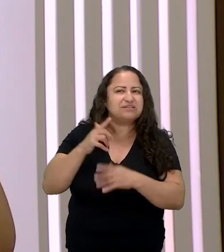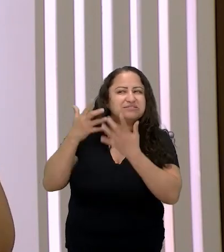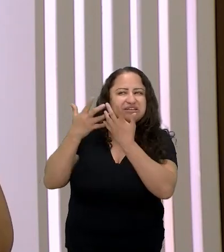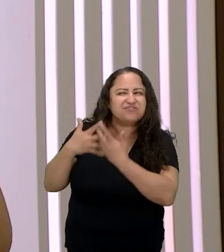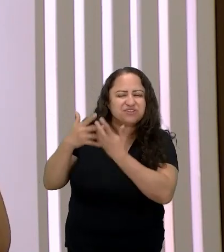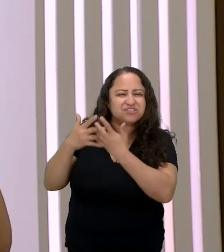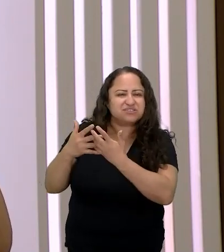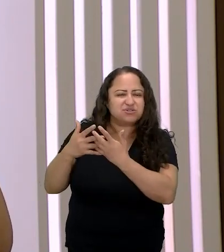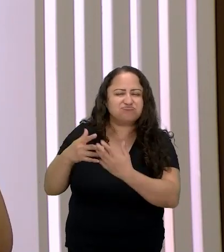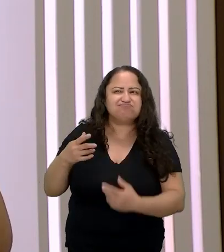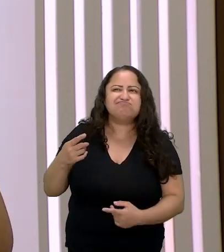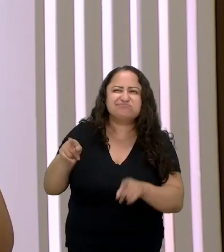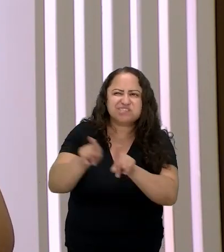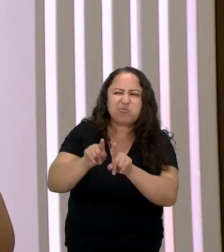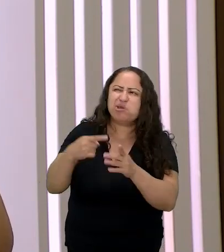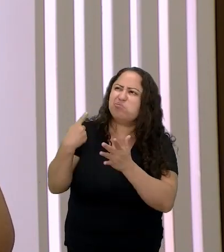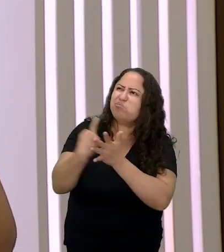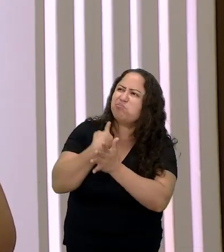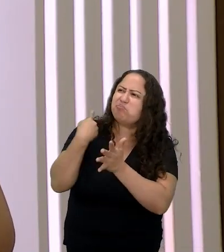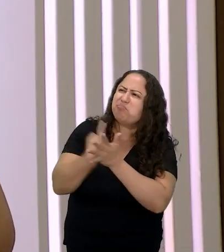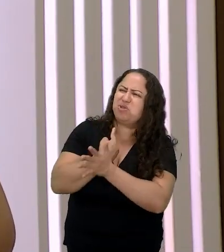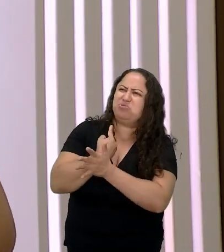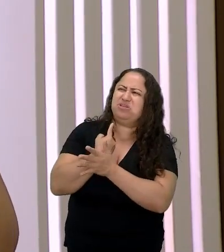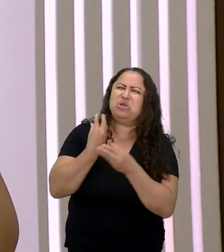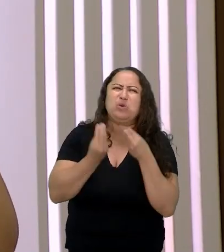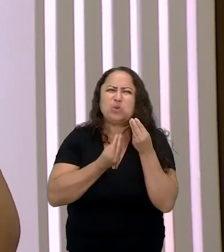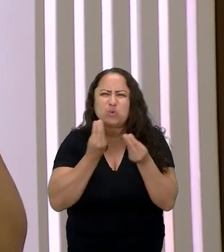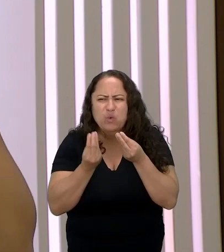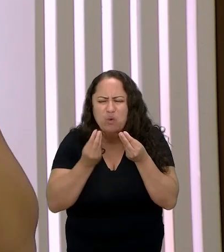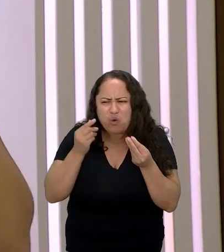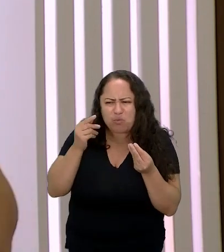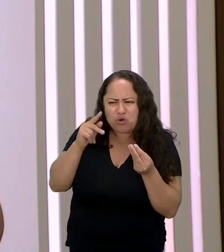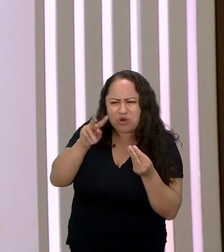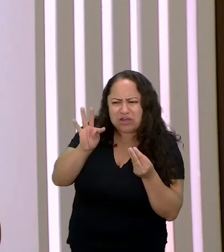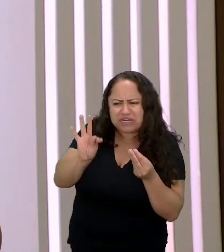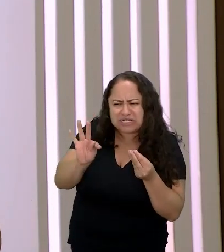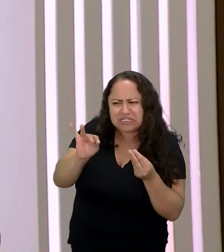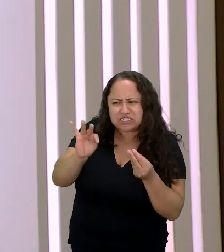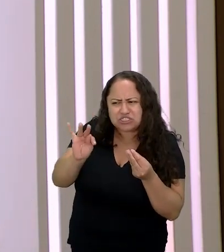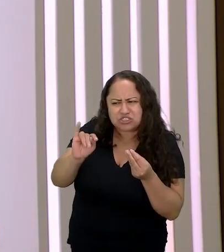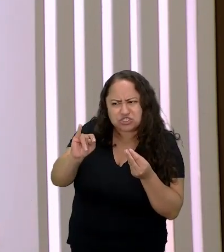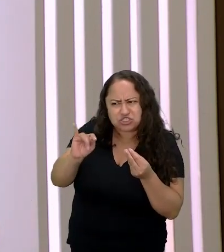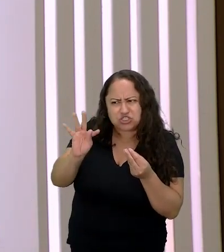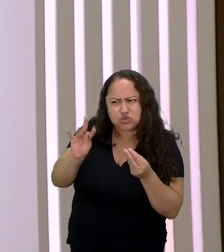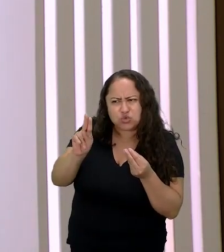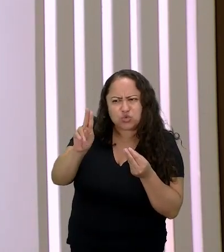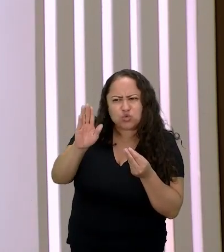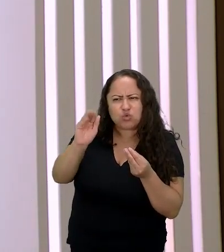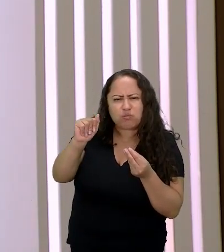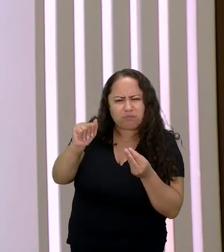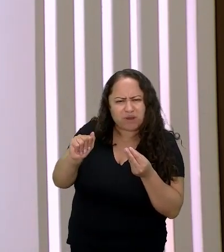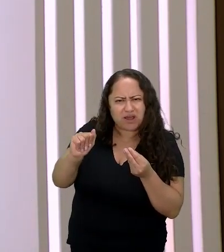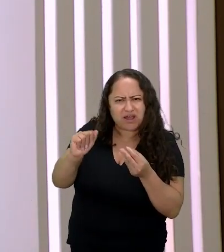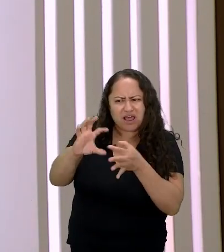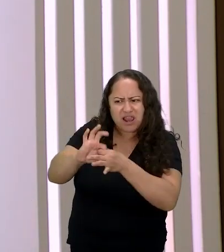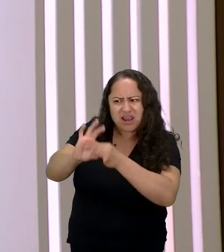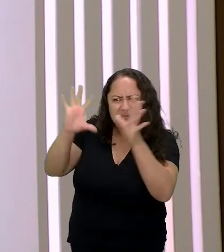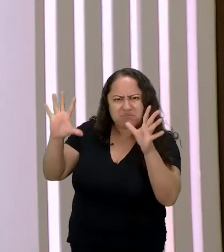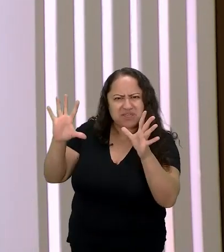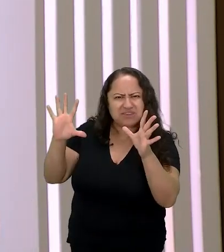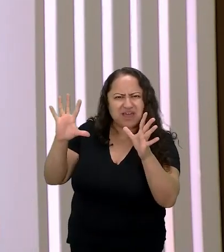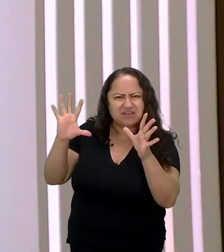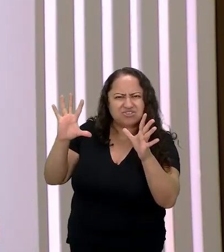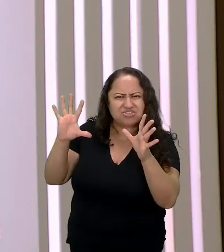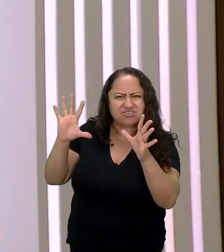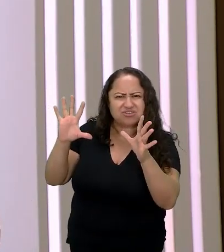me peguei questionando como que pode ela ter ela abriu mão da liberdade em troca desse amor mas é